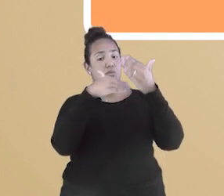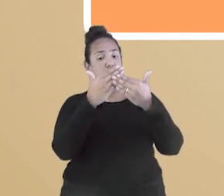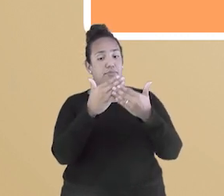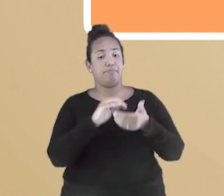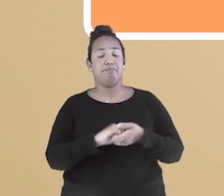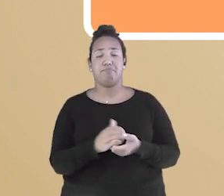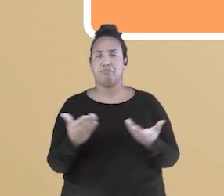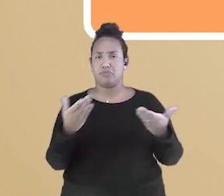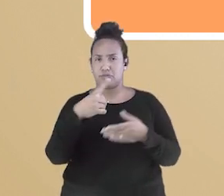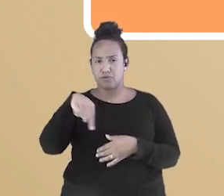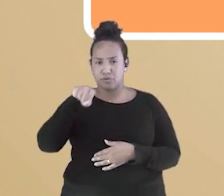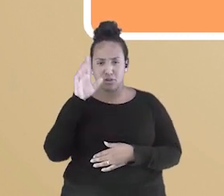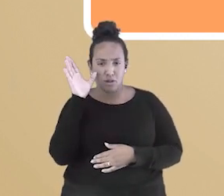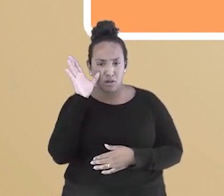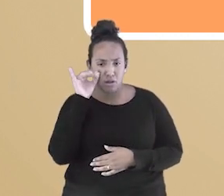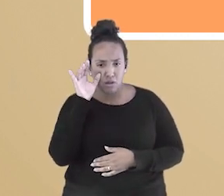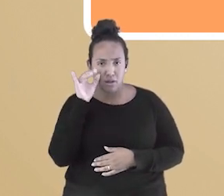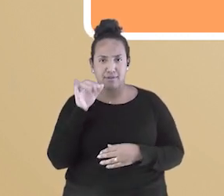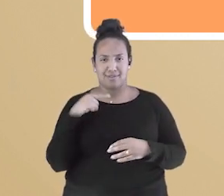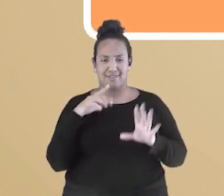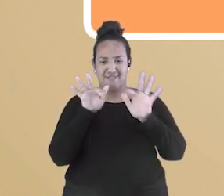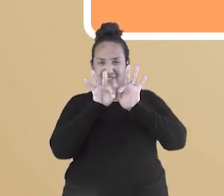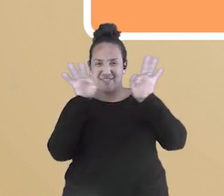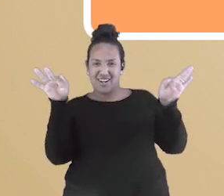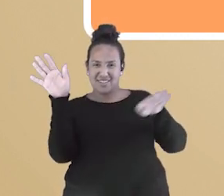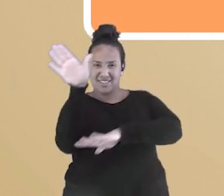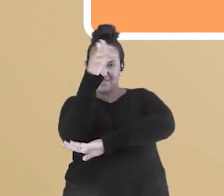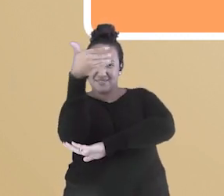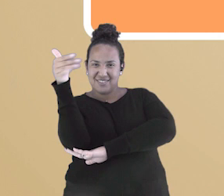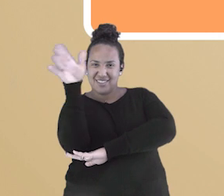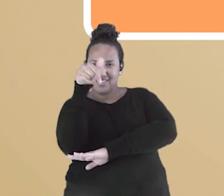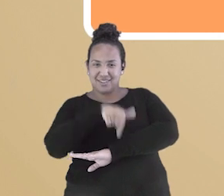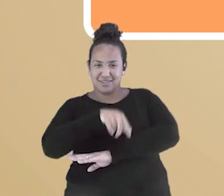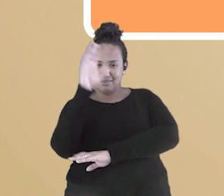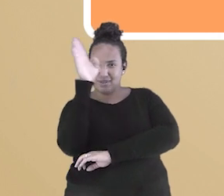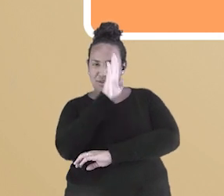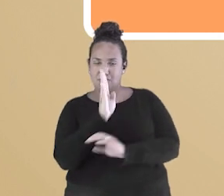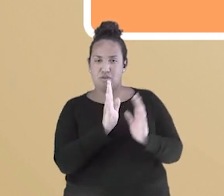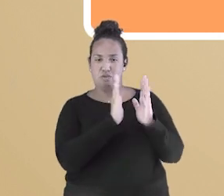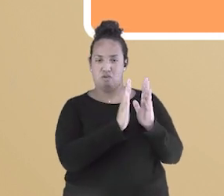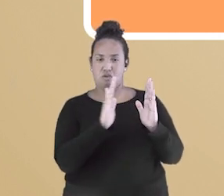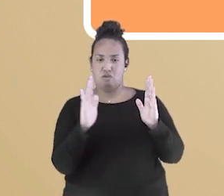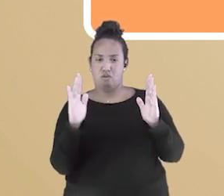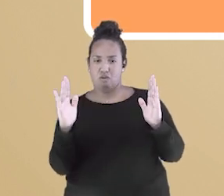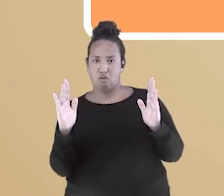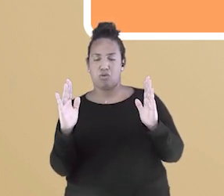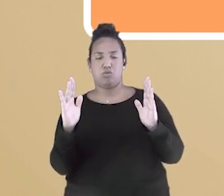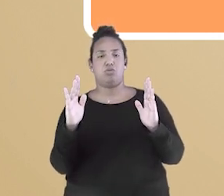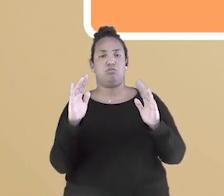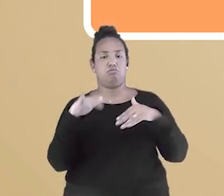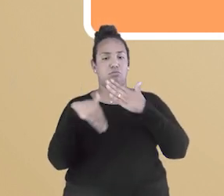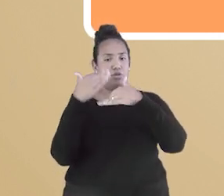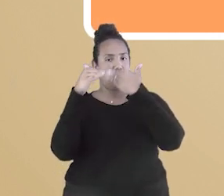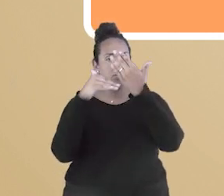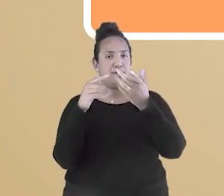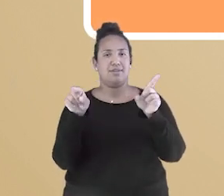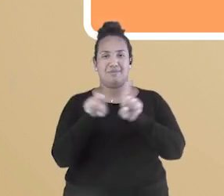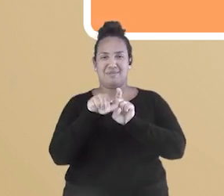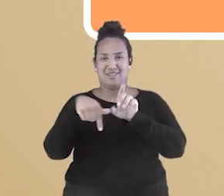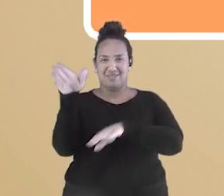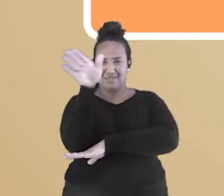a frase ordem e progresso na nossa bandeira nacional e trabalho e confia na bandeira do Espírito Santo são frases